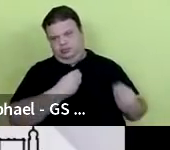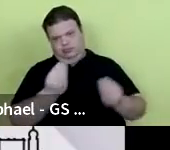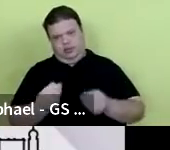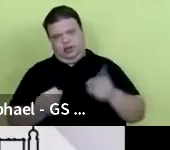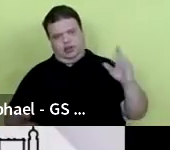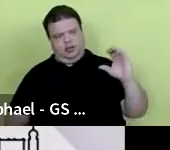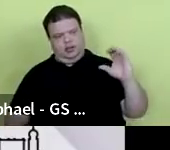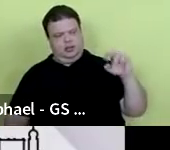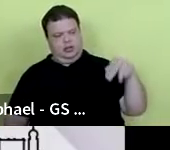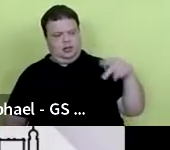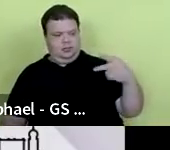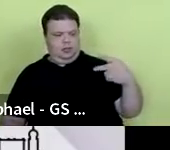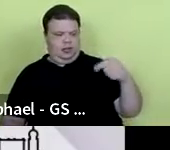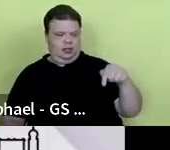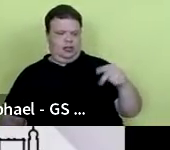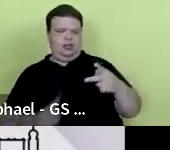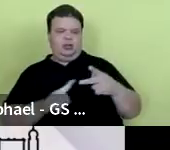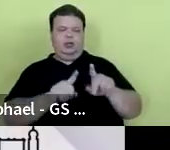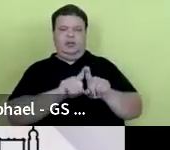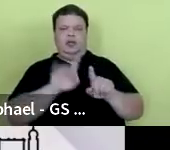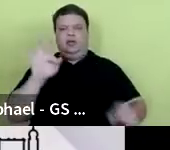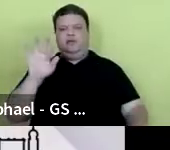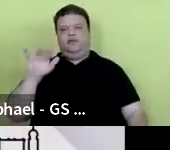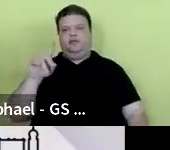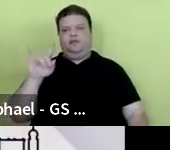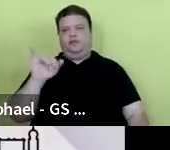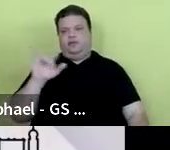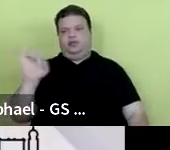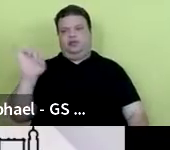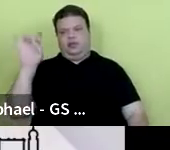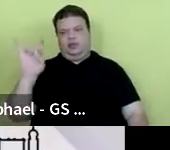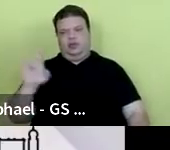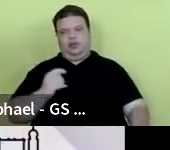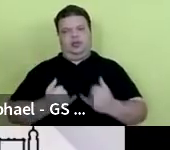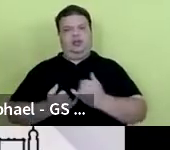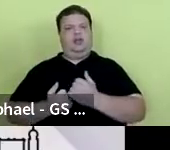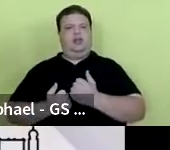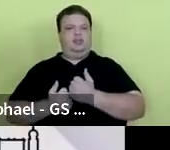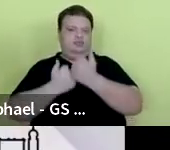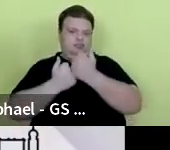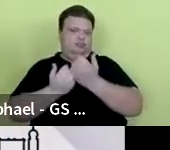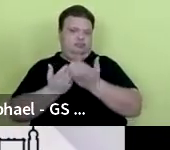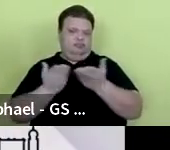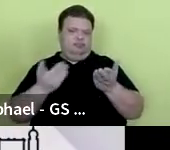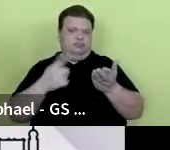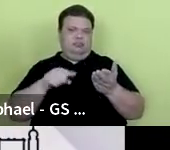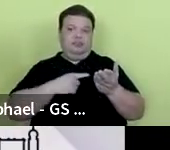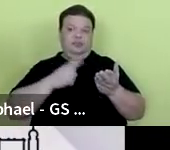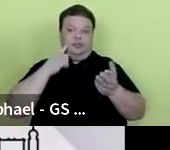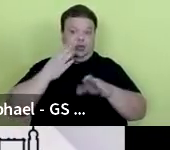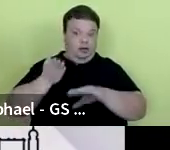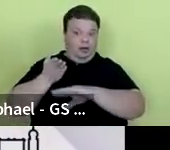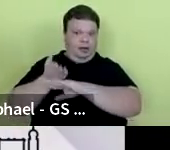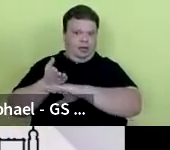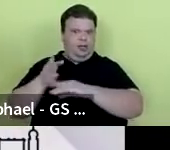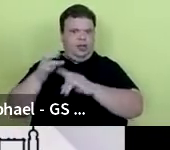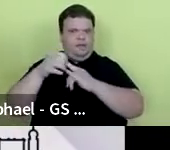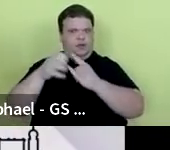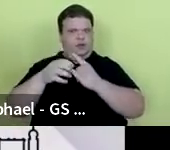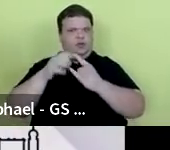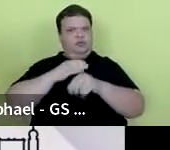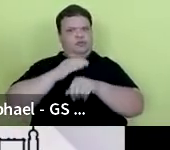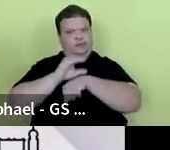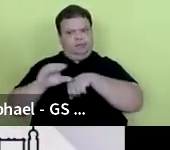CNPq, pelas nossas fundações de amparo, a pesquisa nos estados, a gente entra, enquanto Fiocruz, com recursos